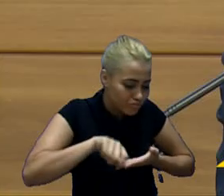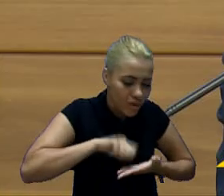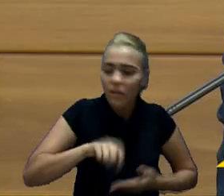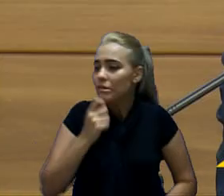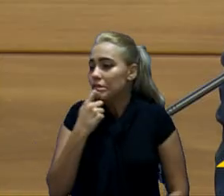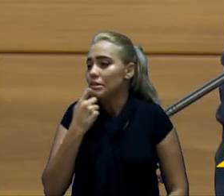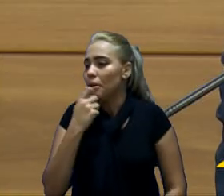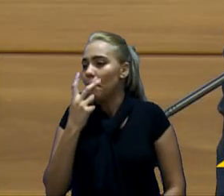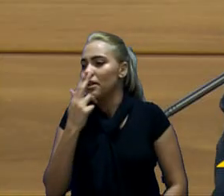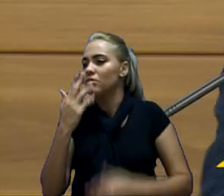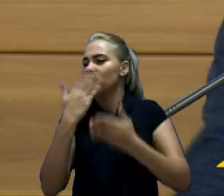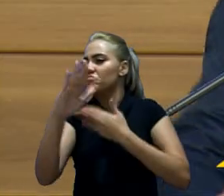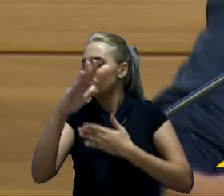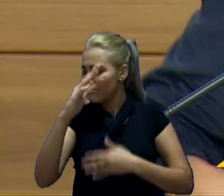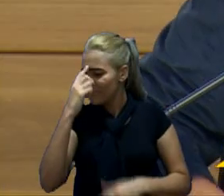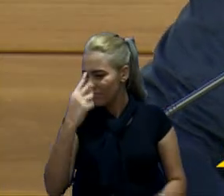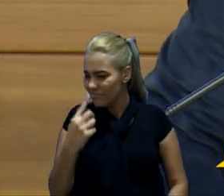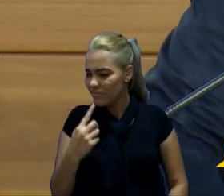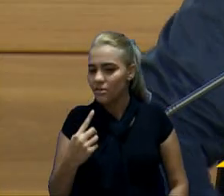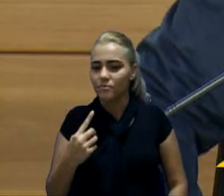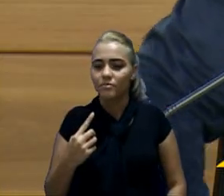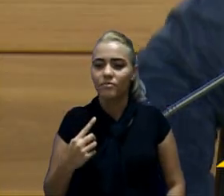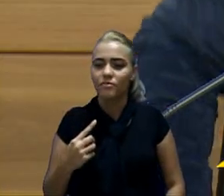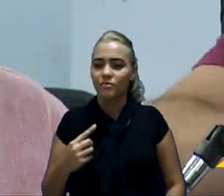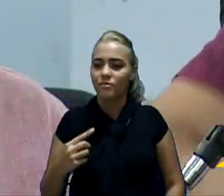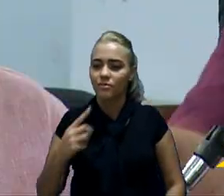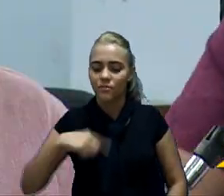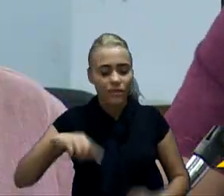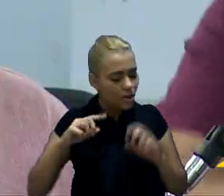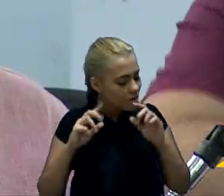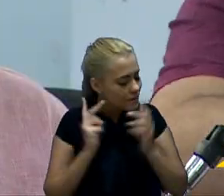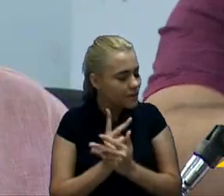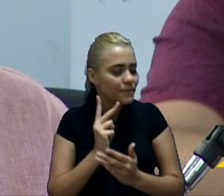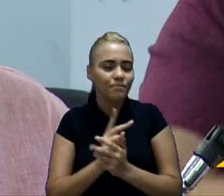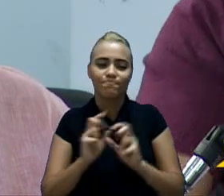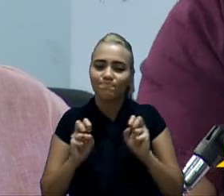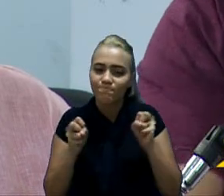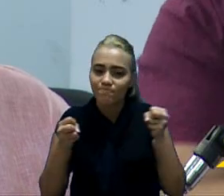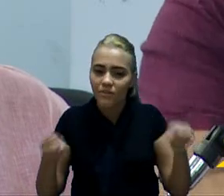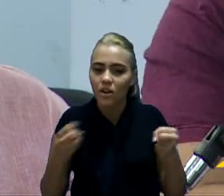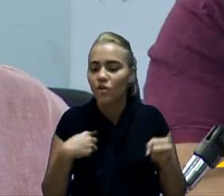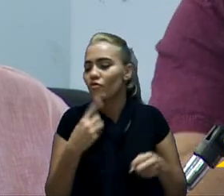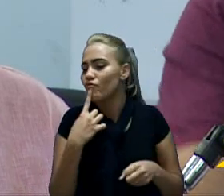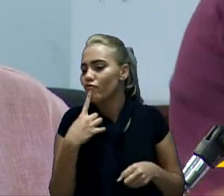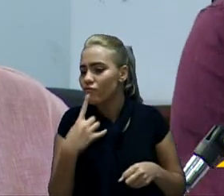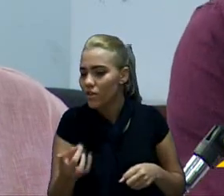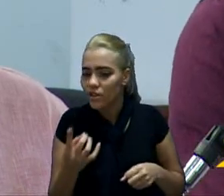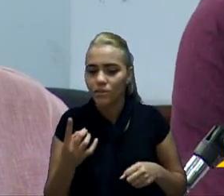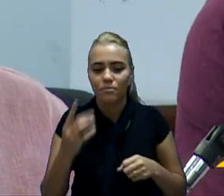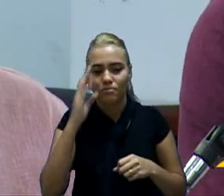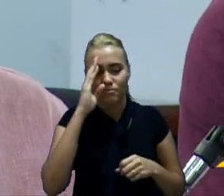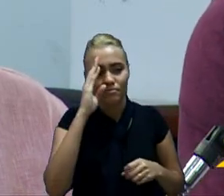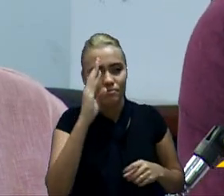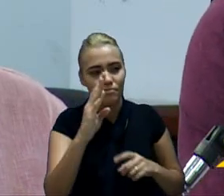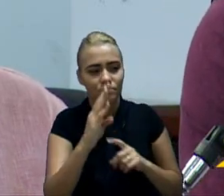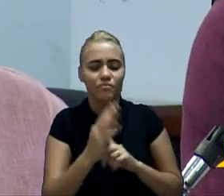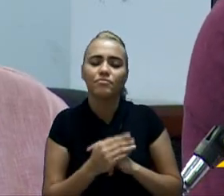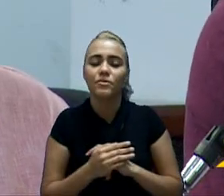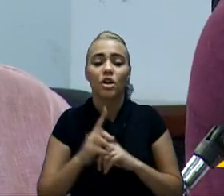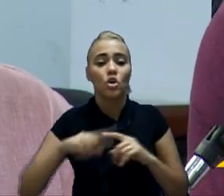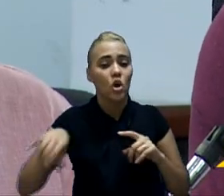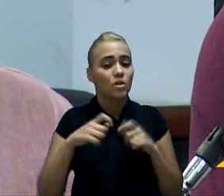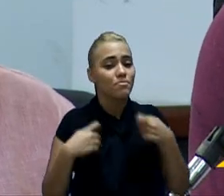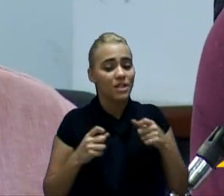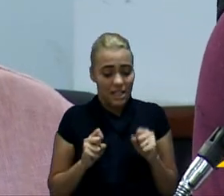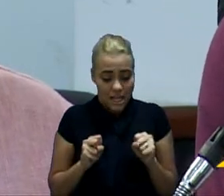exatamente. E, como eu sempre, vou reforçar só mais uma vez para encerrar minha fala, e eu tenho outra agenda agora, a